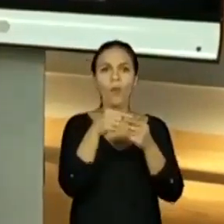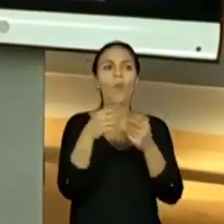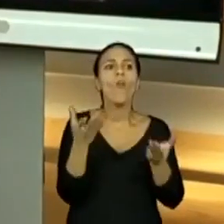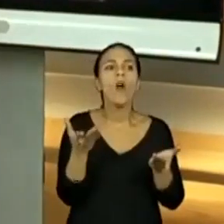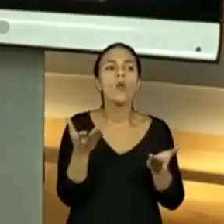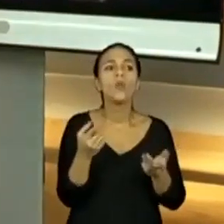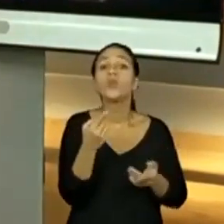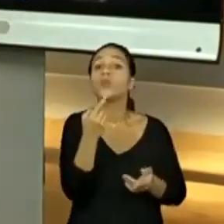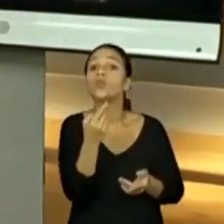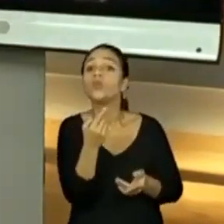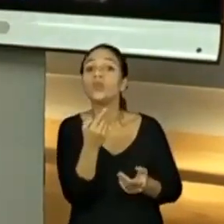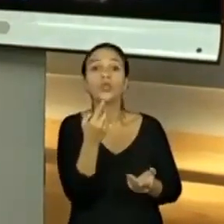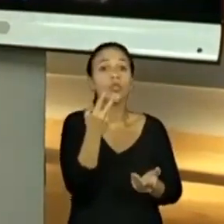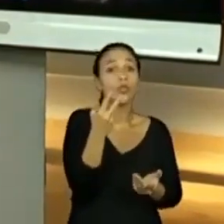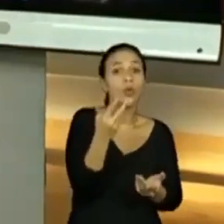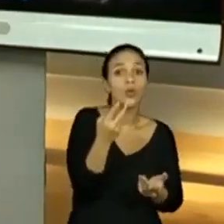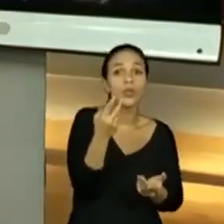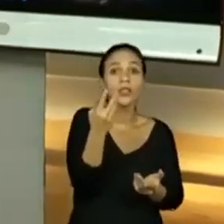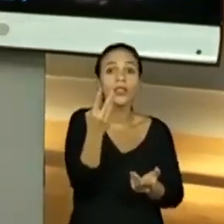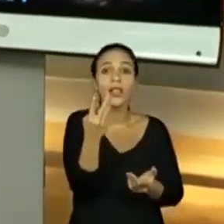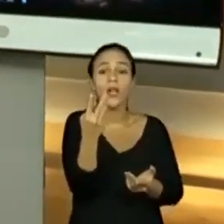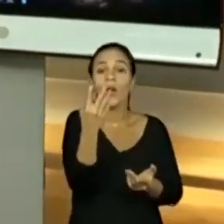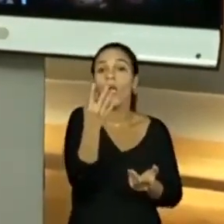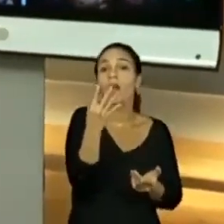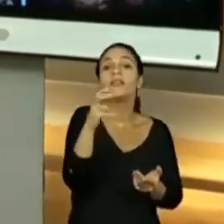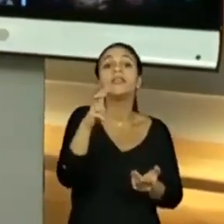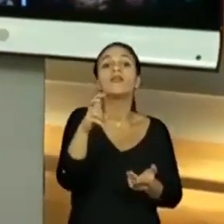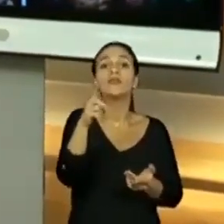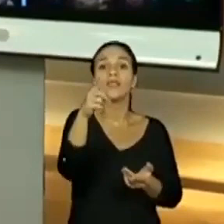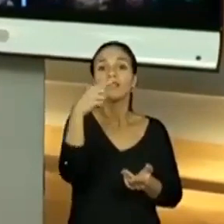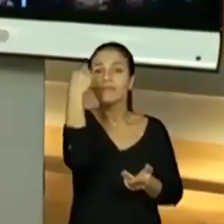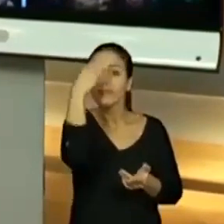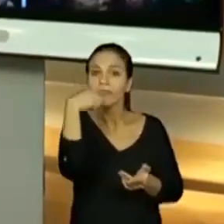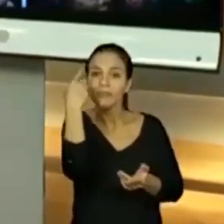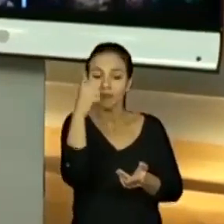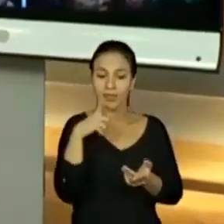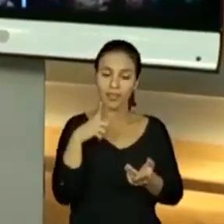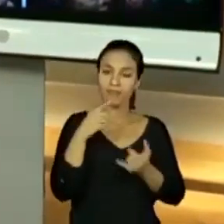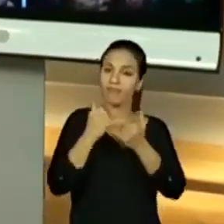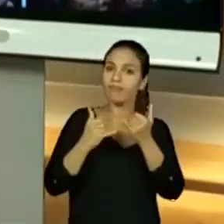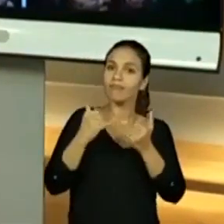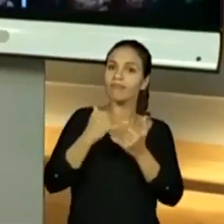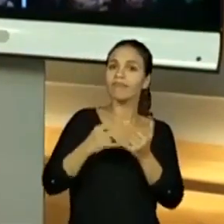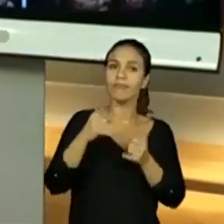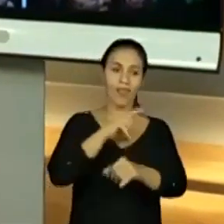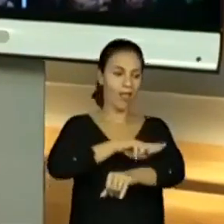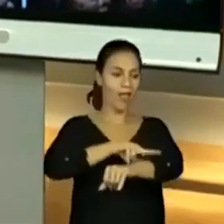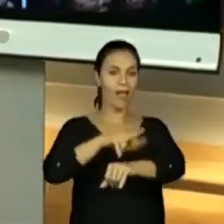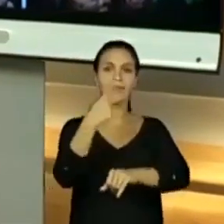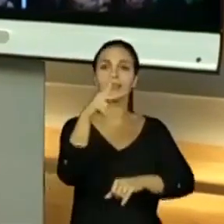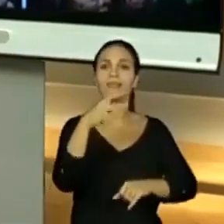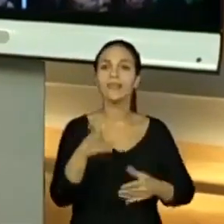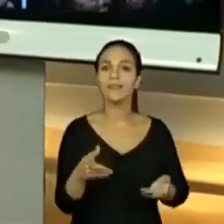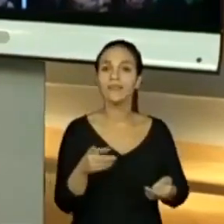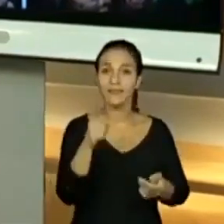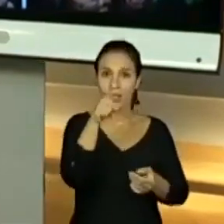E, professoras, professores, se vocês estiverem acompanhando, incentive-o por meio dos chats também a comentar. Às vezes, eles querem essa